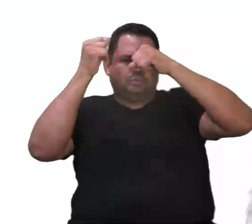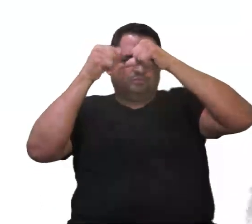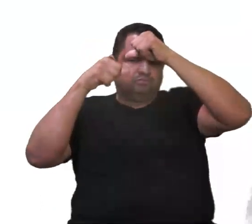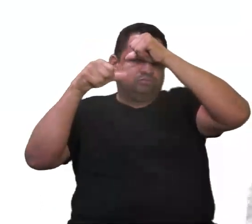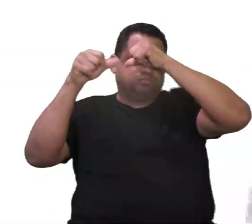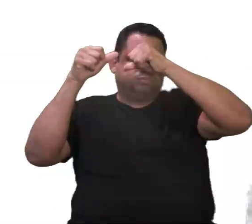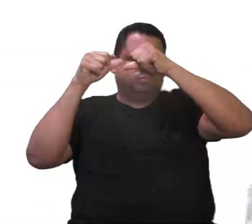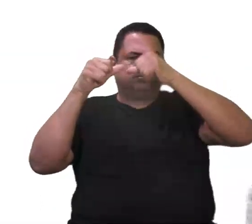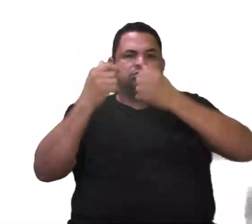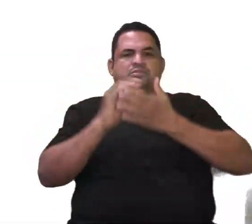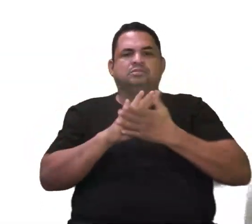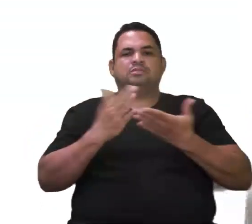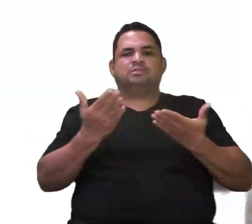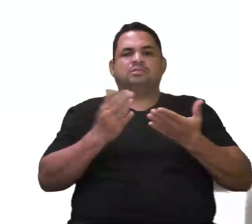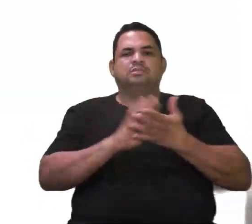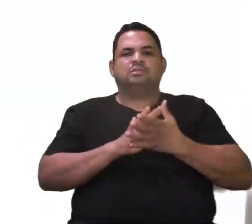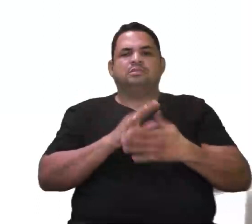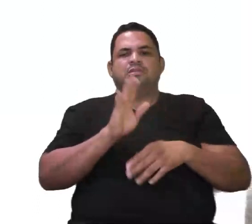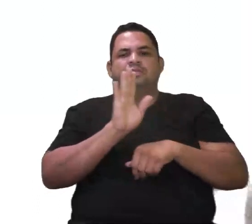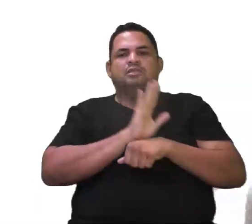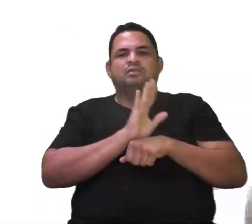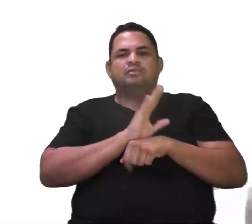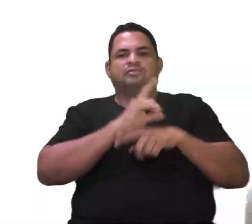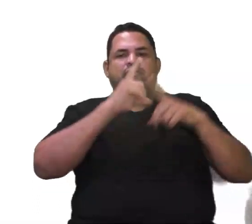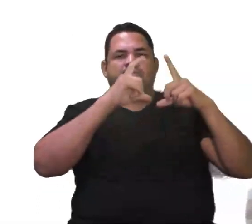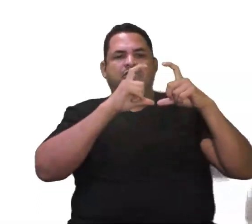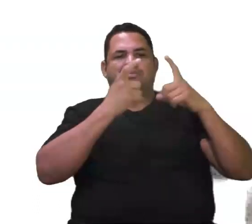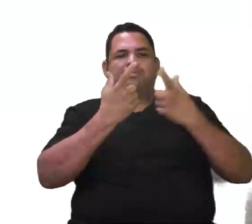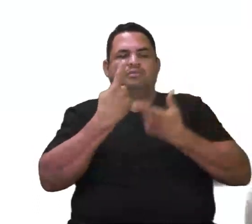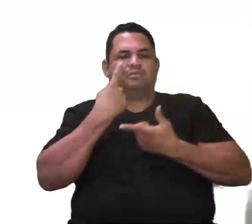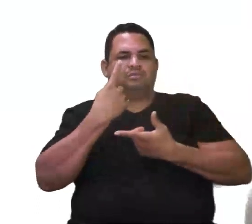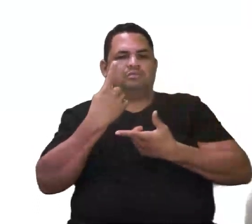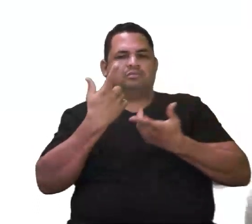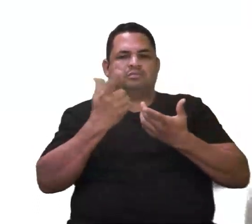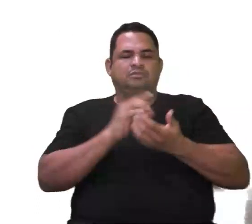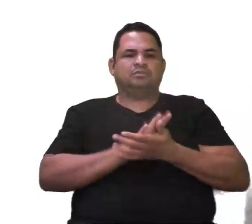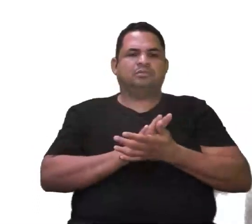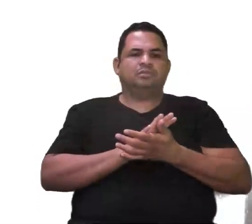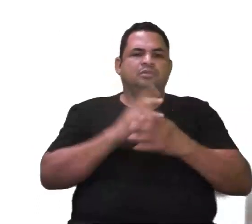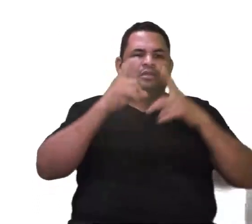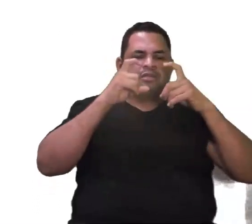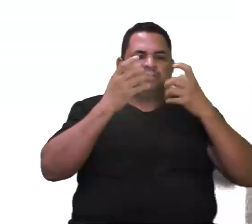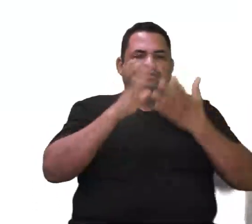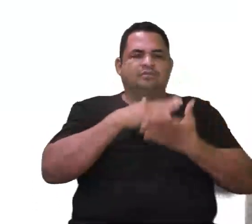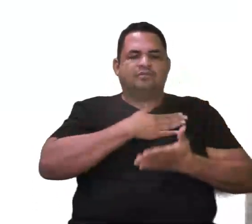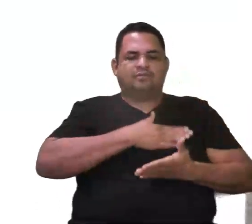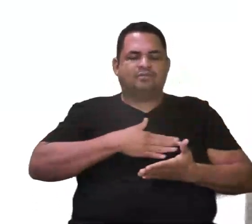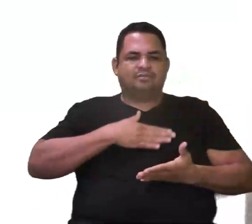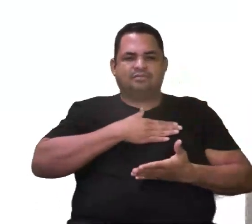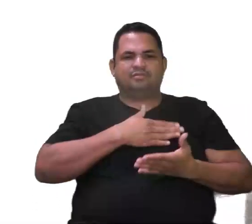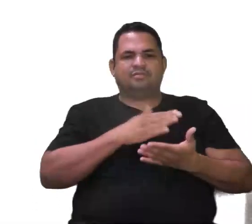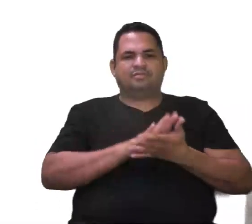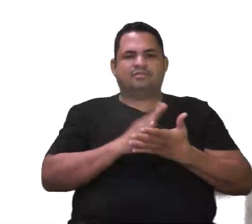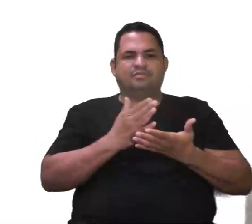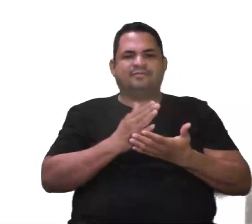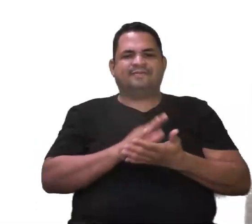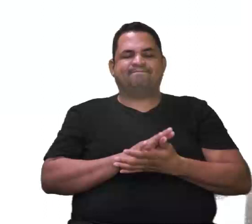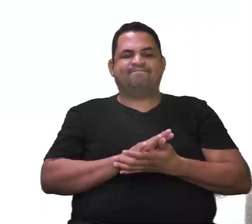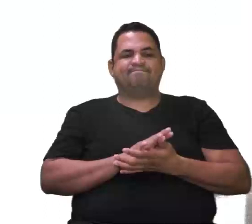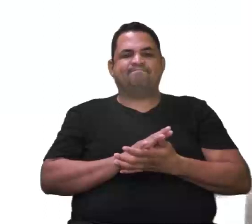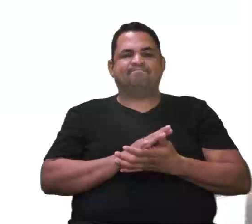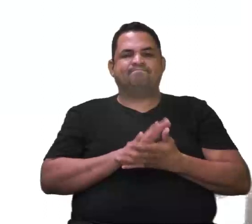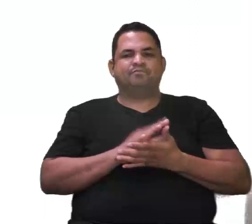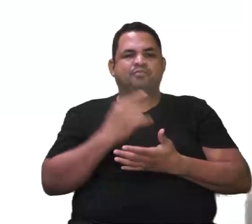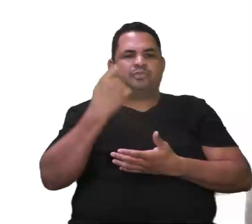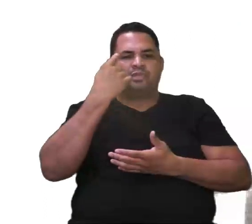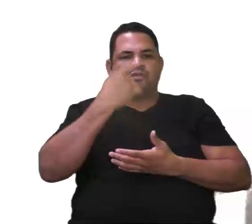Mas, em vez de um filme fotográfico, porque a pessoa gosta de fotografia, é uma